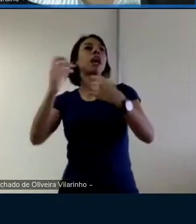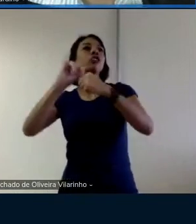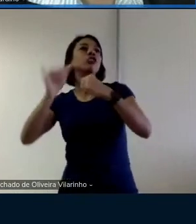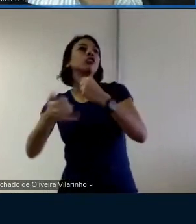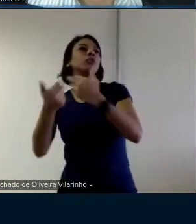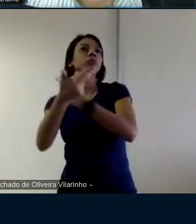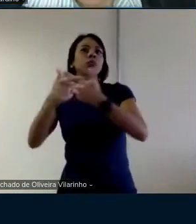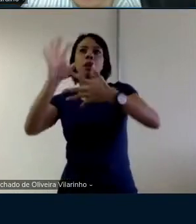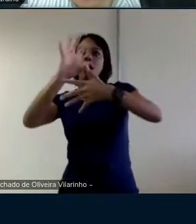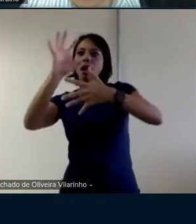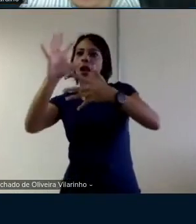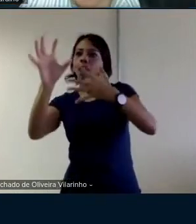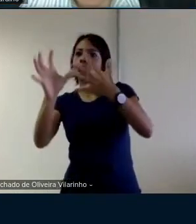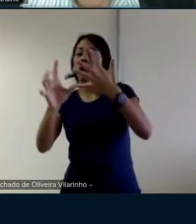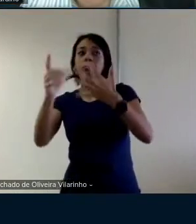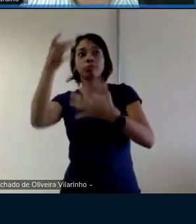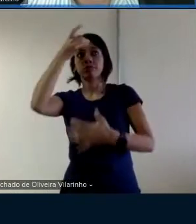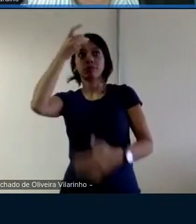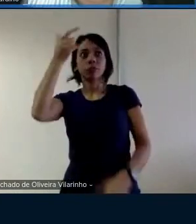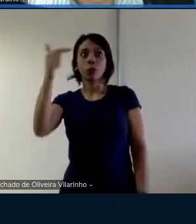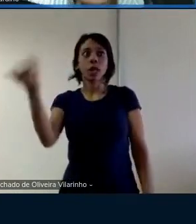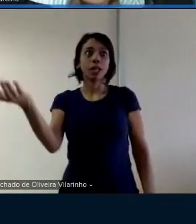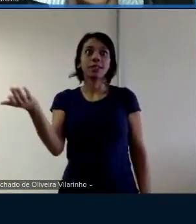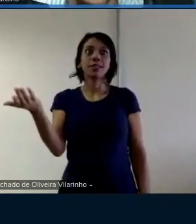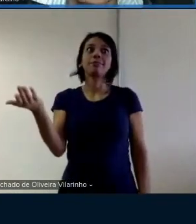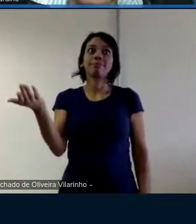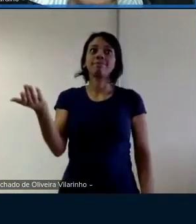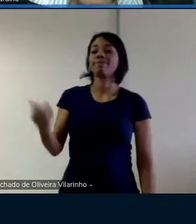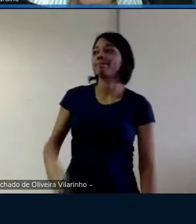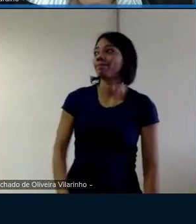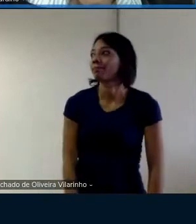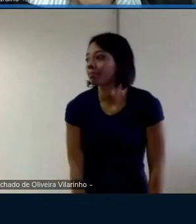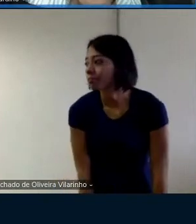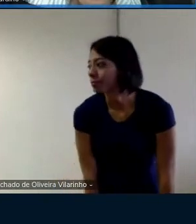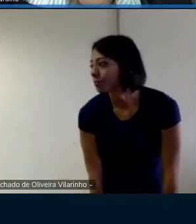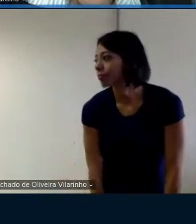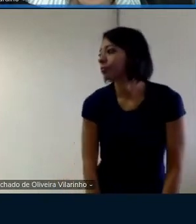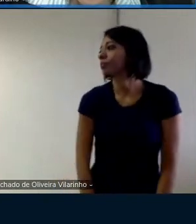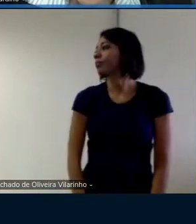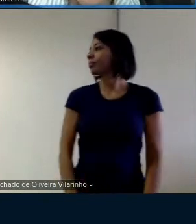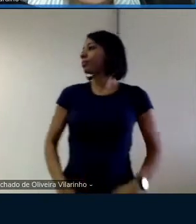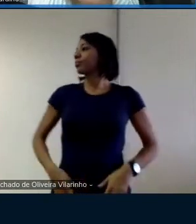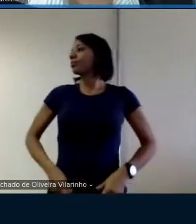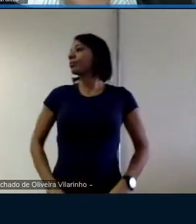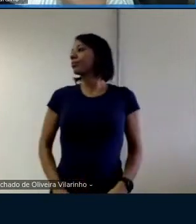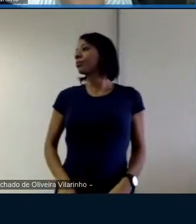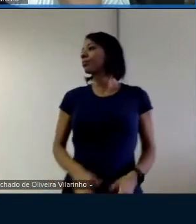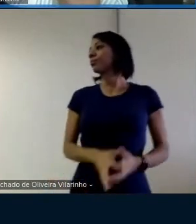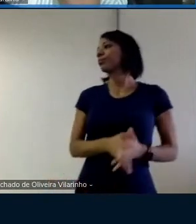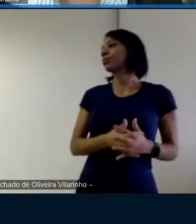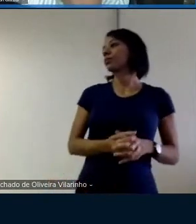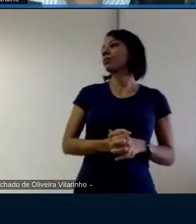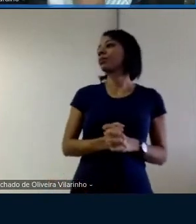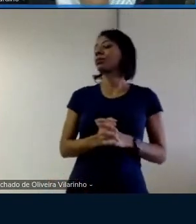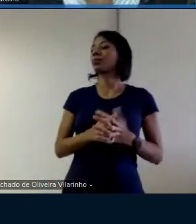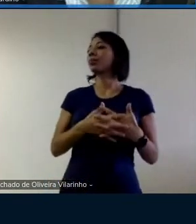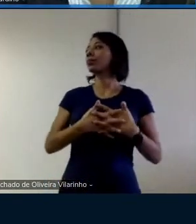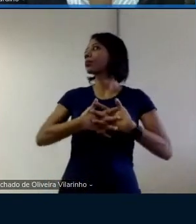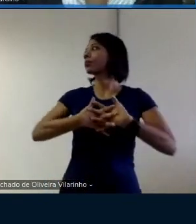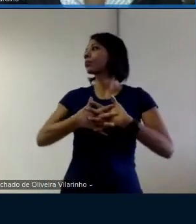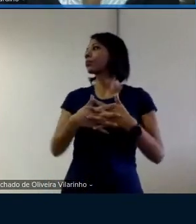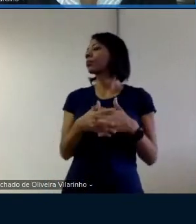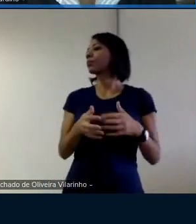têm bom é deixa eu ver aqui senão não vai perder